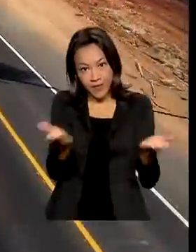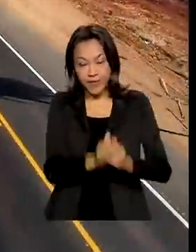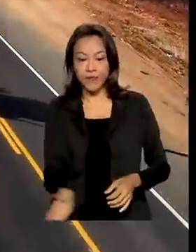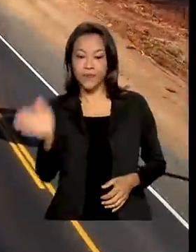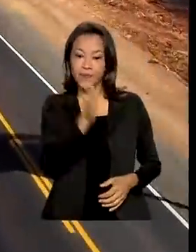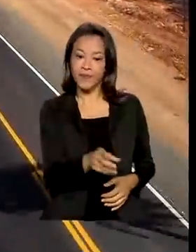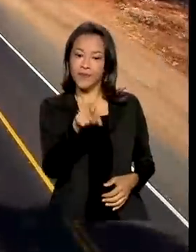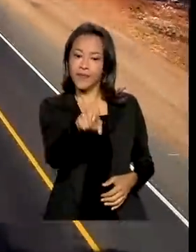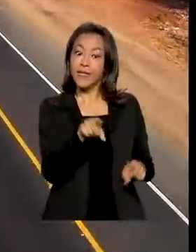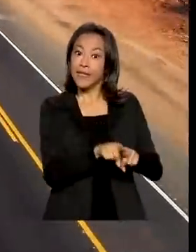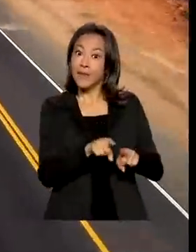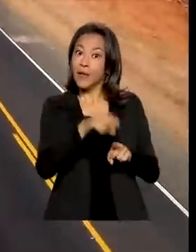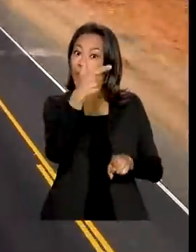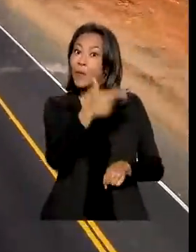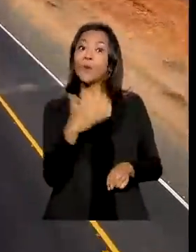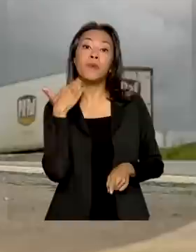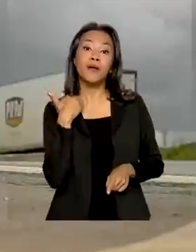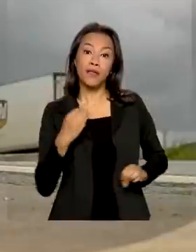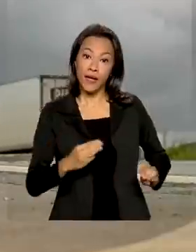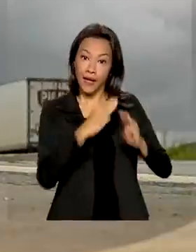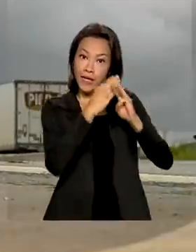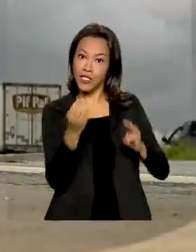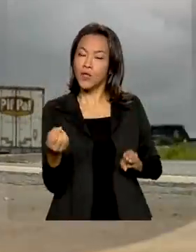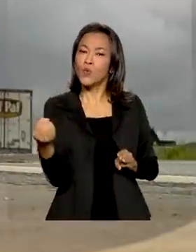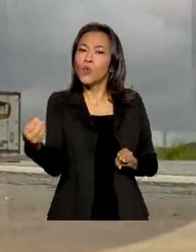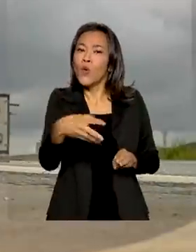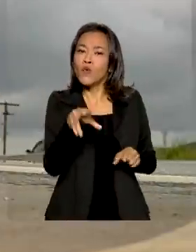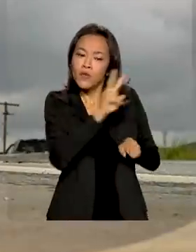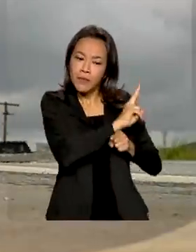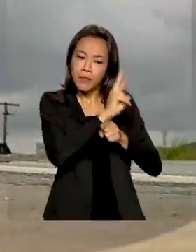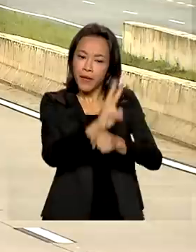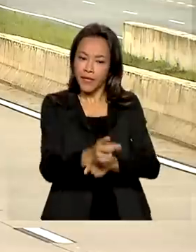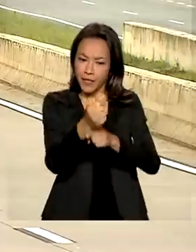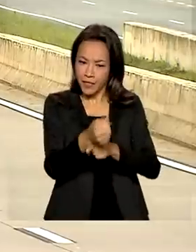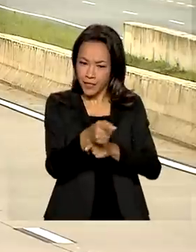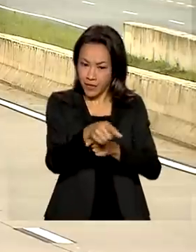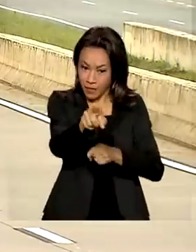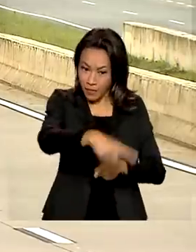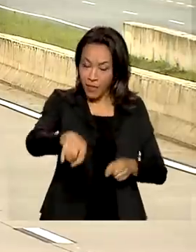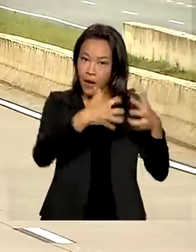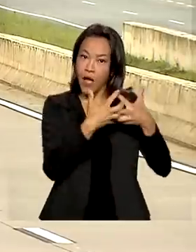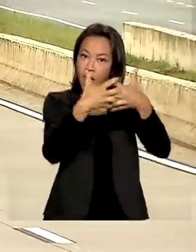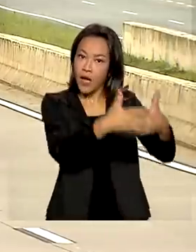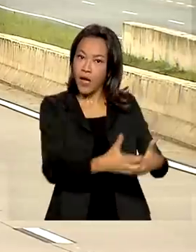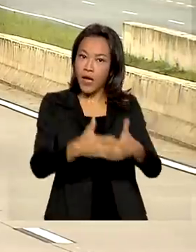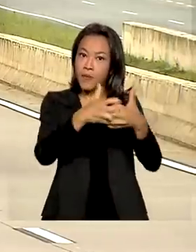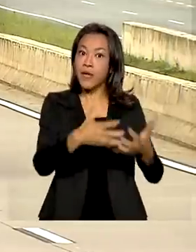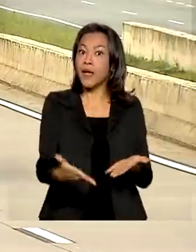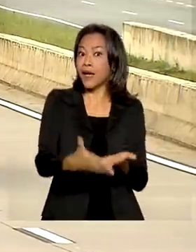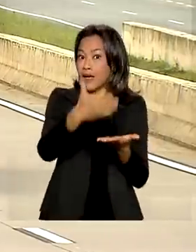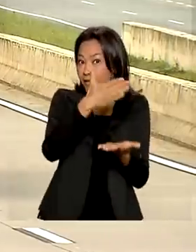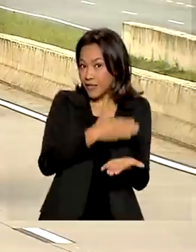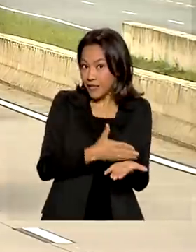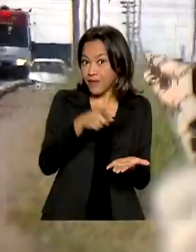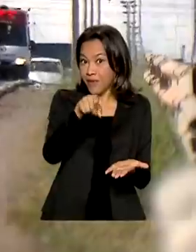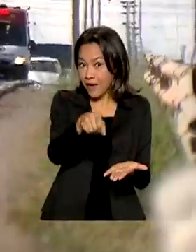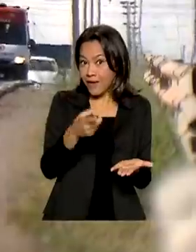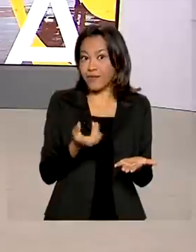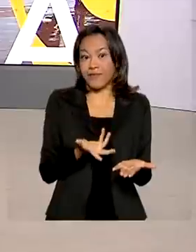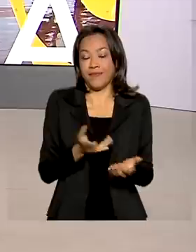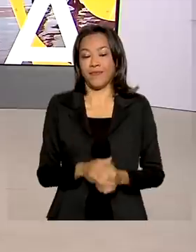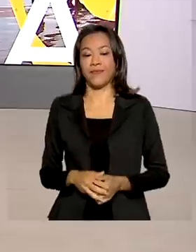Giro Caixa Transportes. Nova linha de crédito permite aos caminhoneiros autônomos antecipar o recebimento do frete.